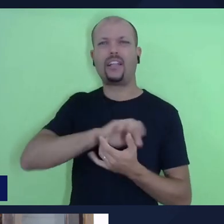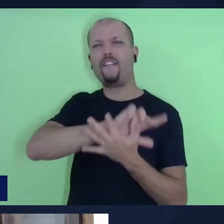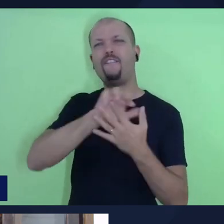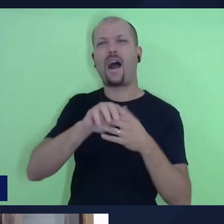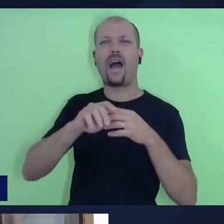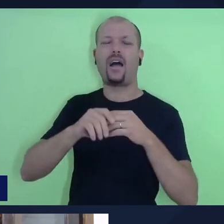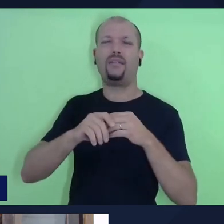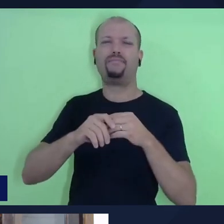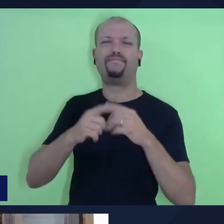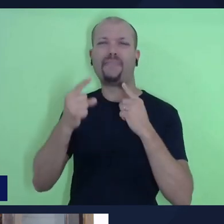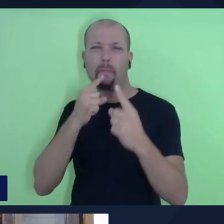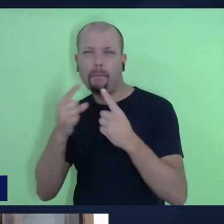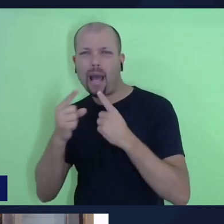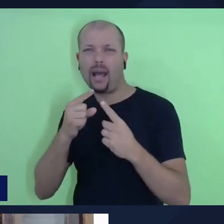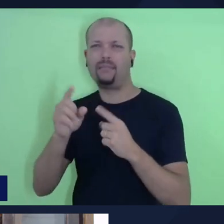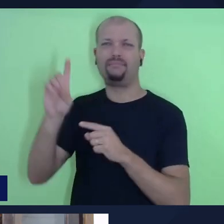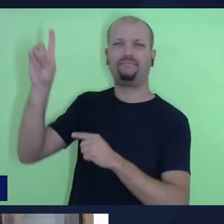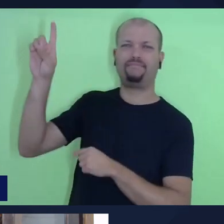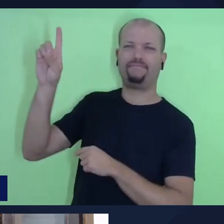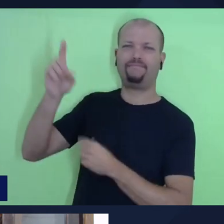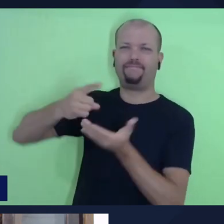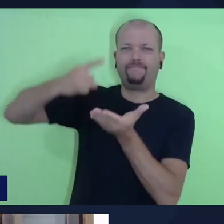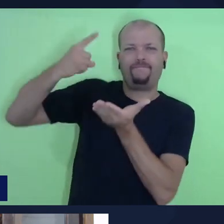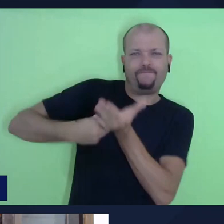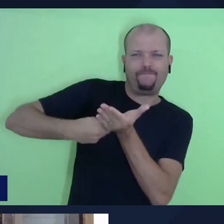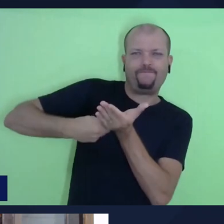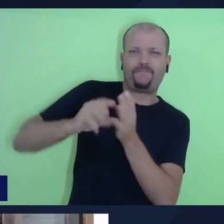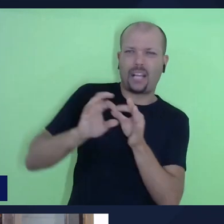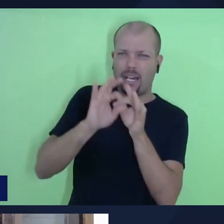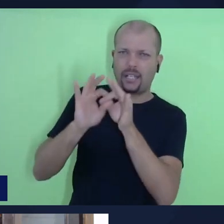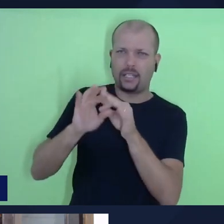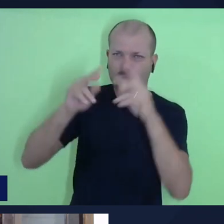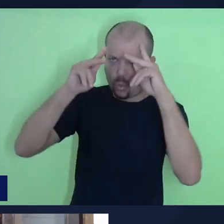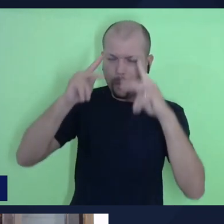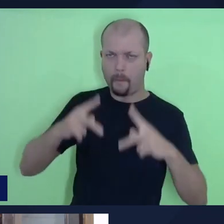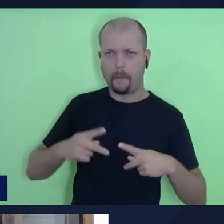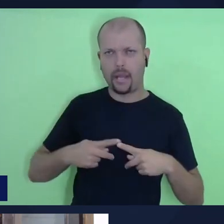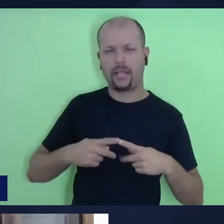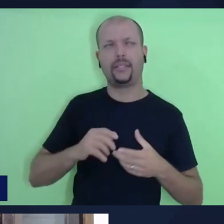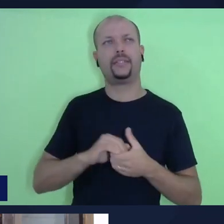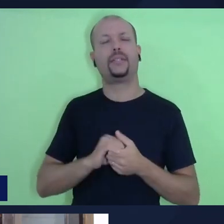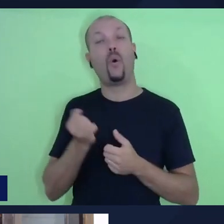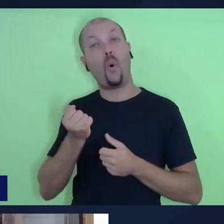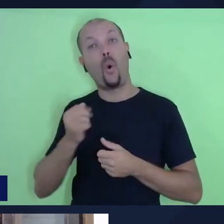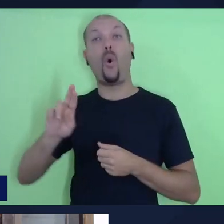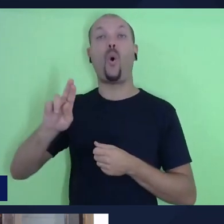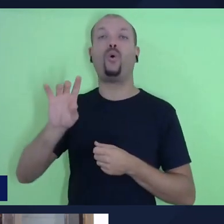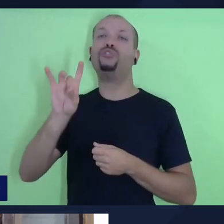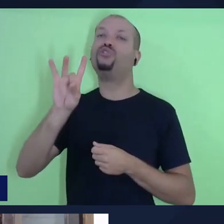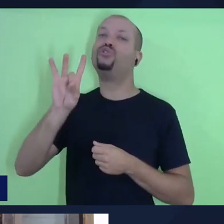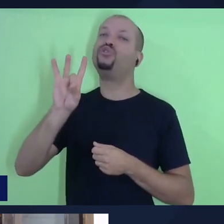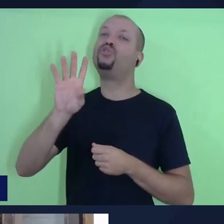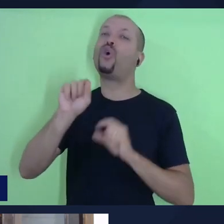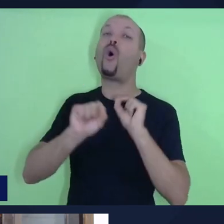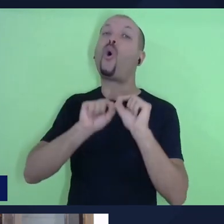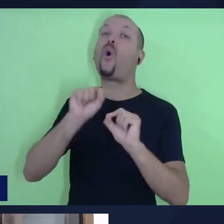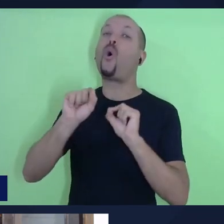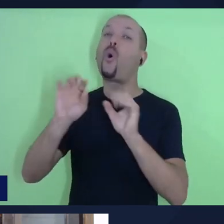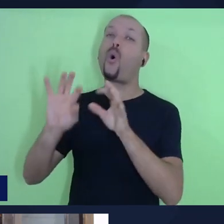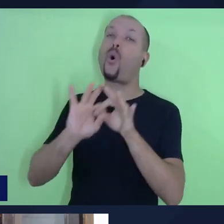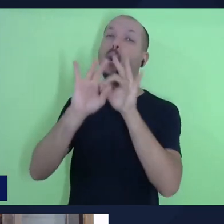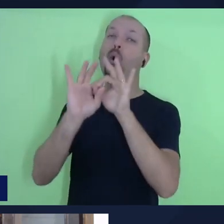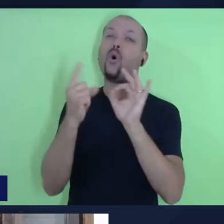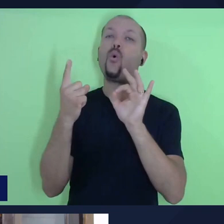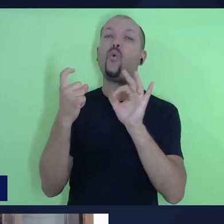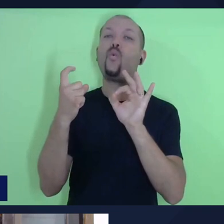Deus realmente firma várias alianças com o seu povo, ou se é apenas uma grande aliança que vem sendo